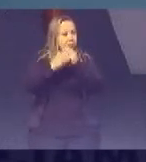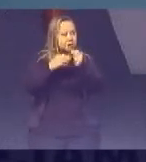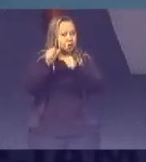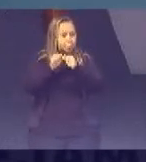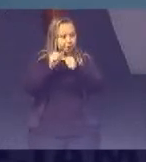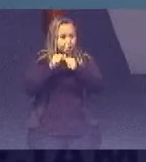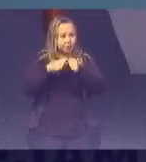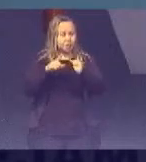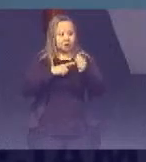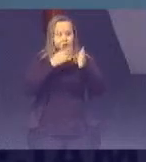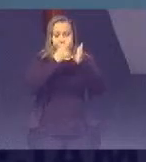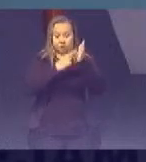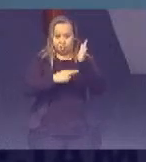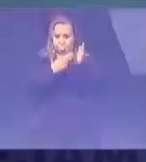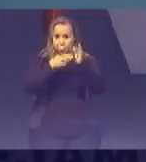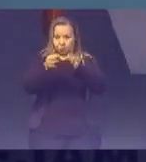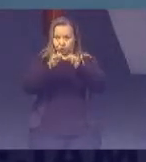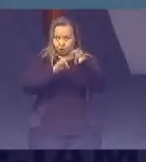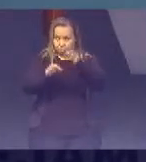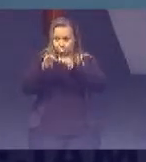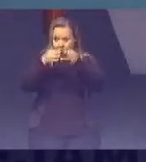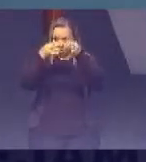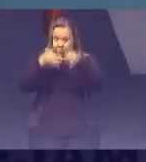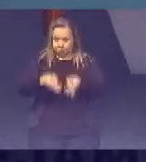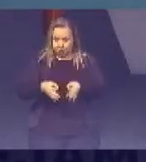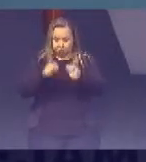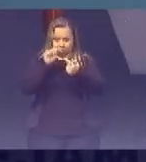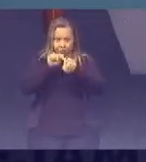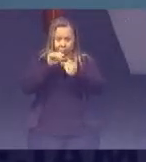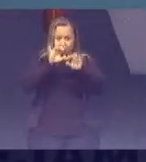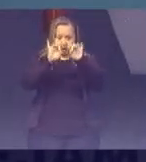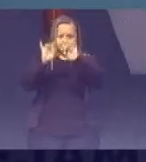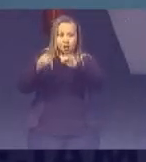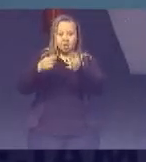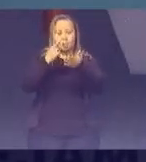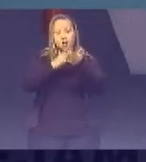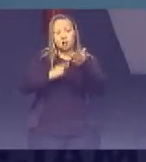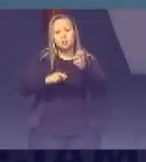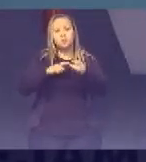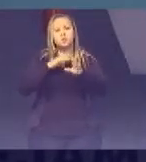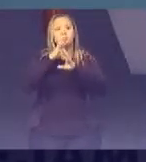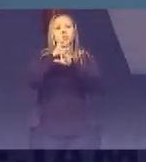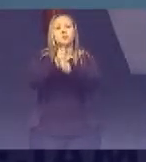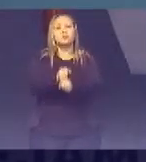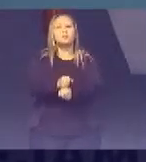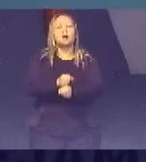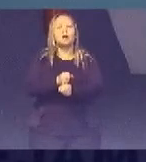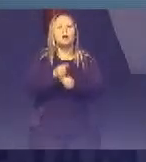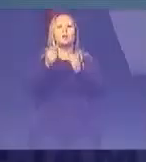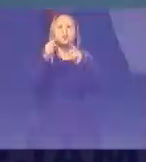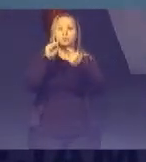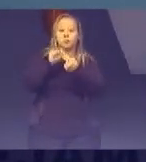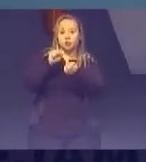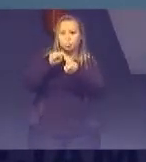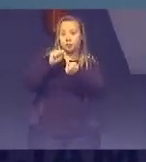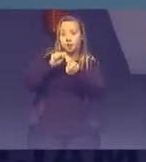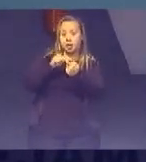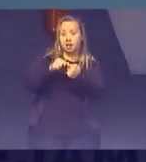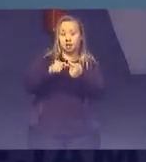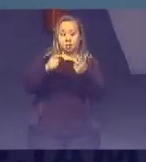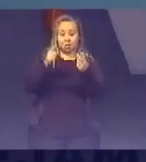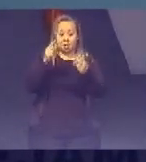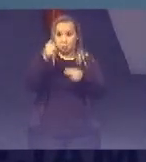relatório De adequação das metas Cada relatório A gente tem lá Total de metas Por exemplo Do ODS 1 Total de metas